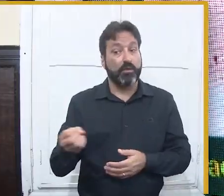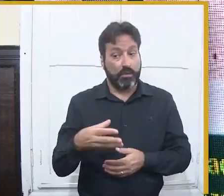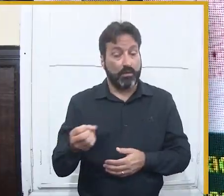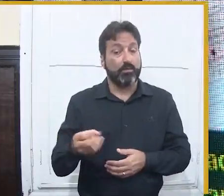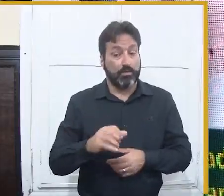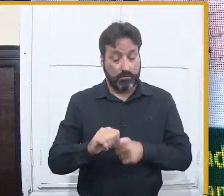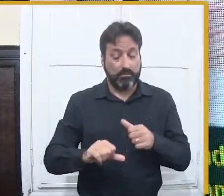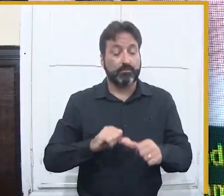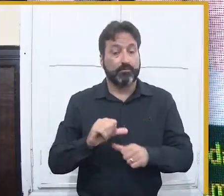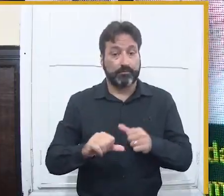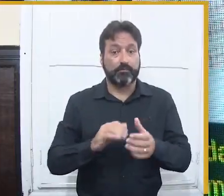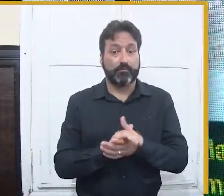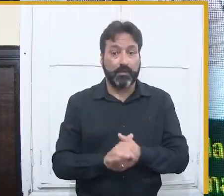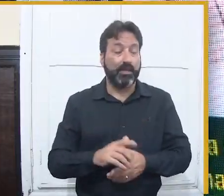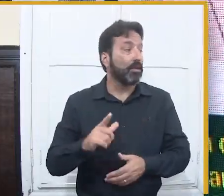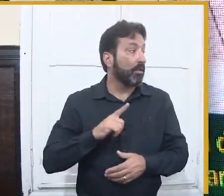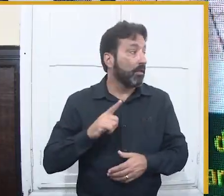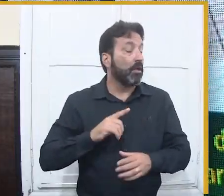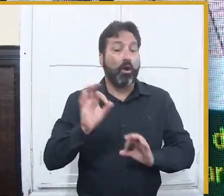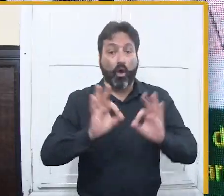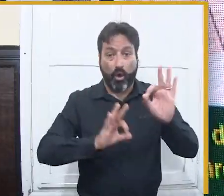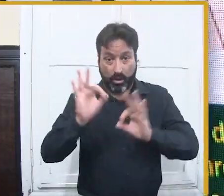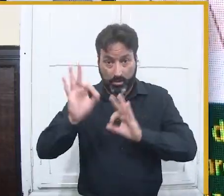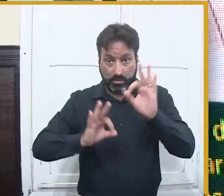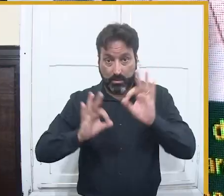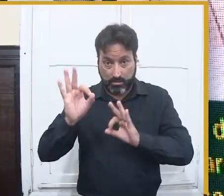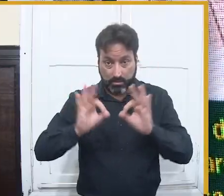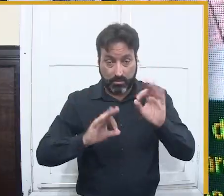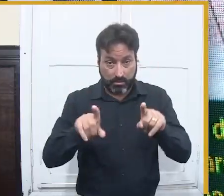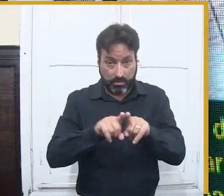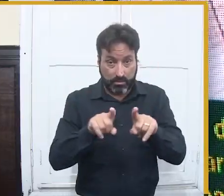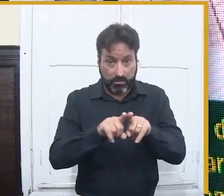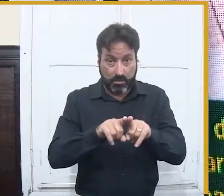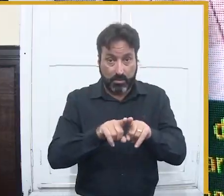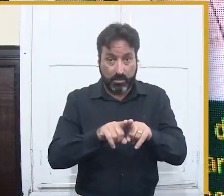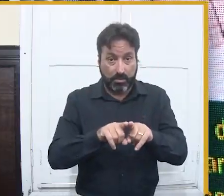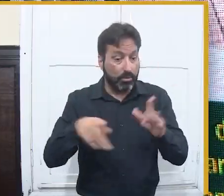comércio, espaços comerciais para os nossos comerciantes que vão